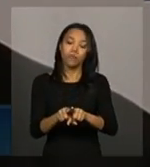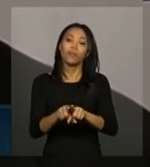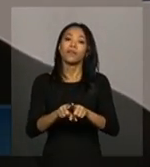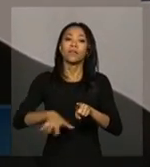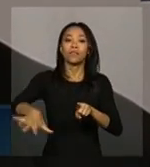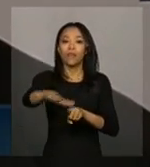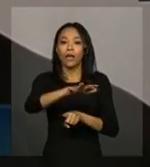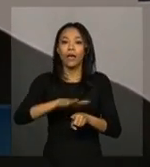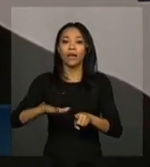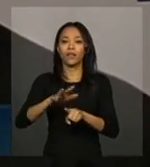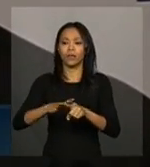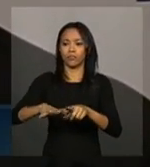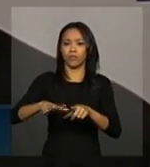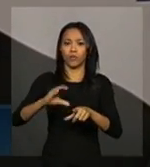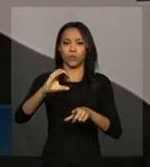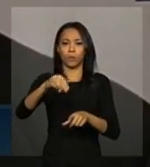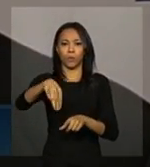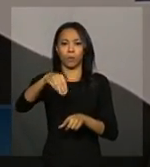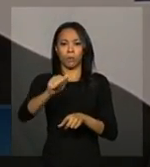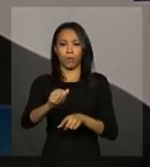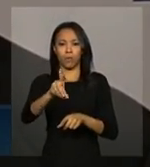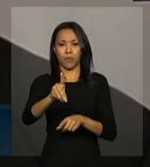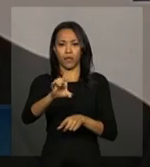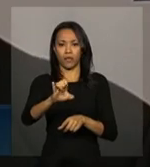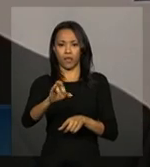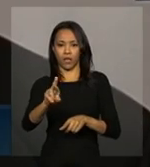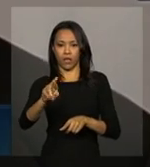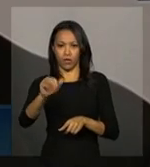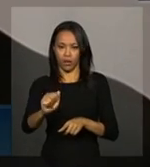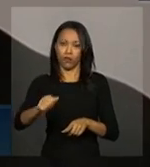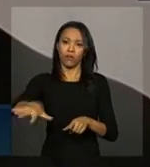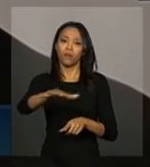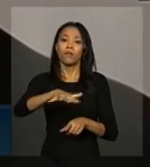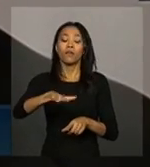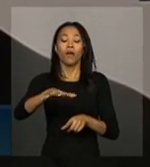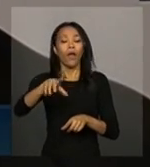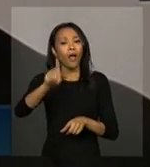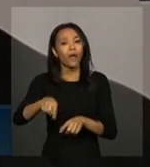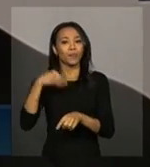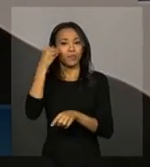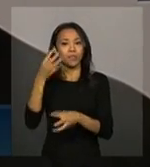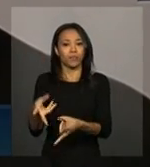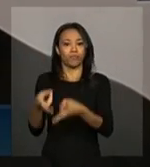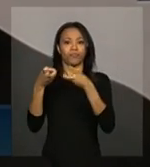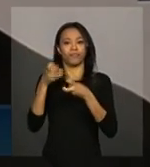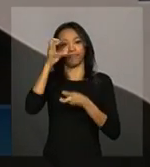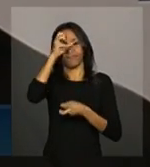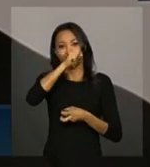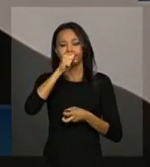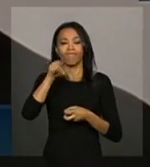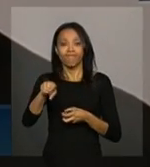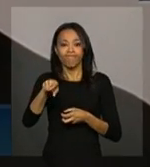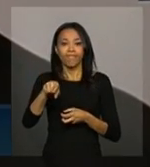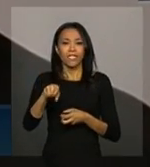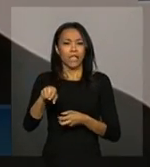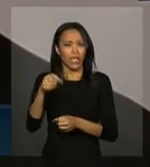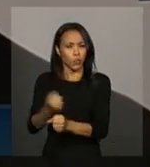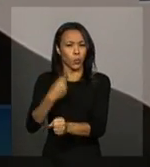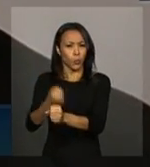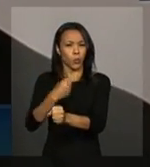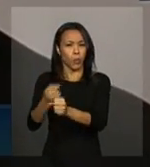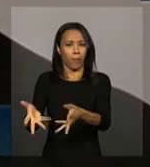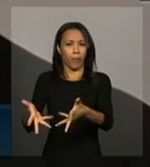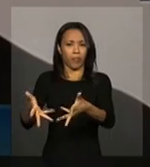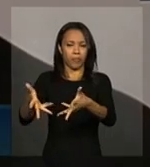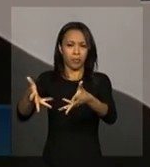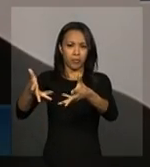do Madeira. Realmente, uma experiência muito grande na realização daquela obra. O